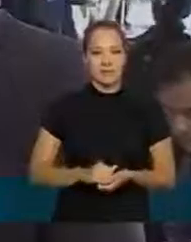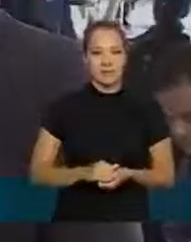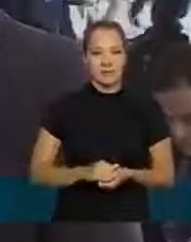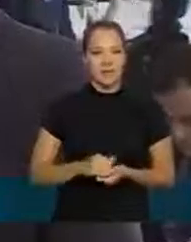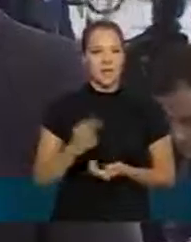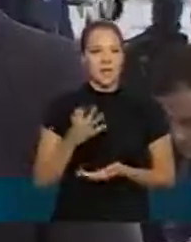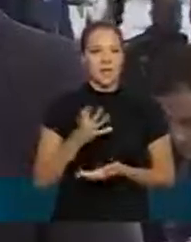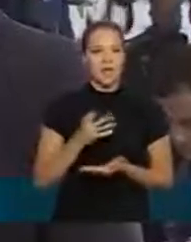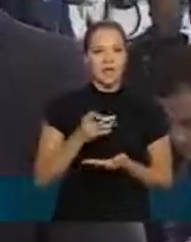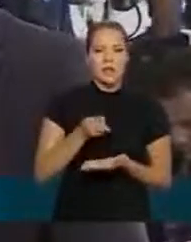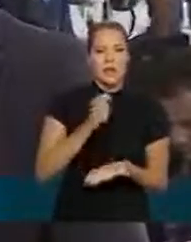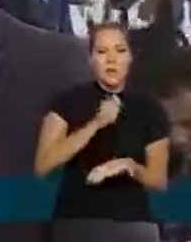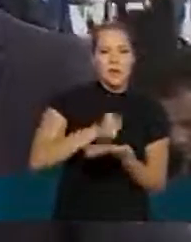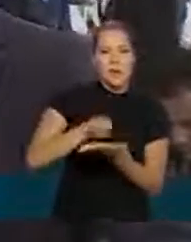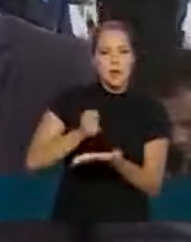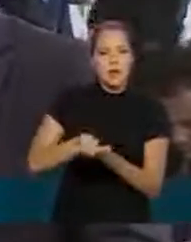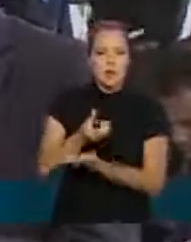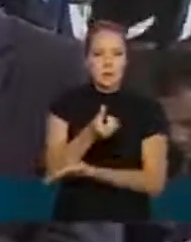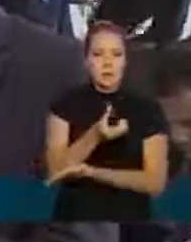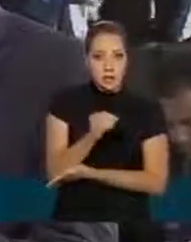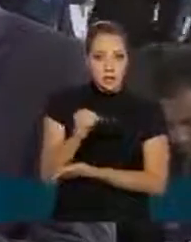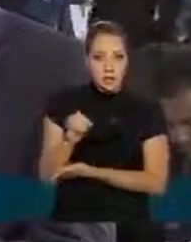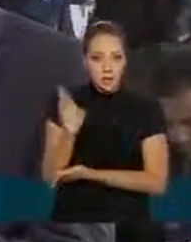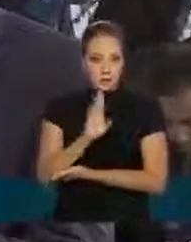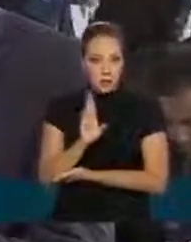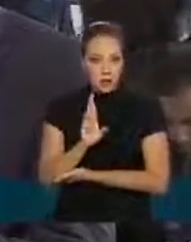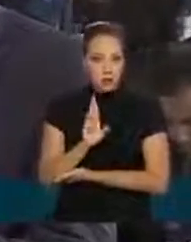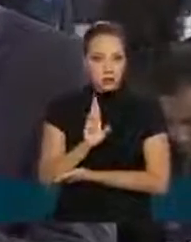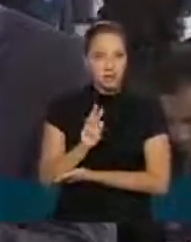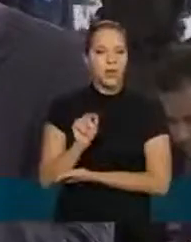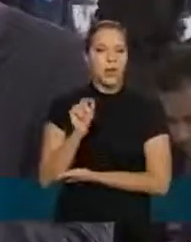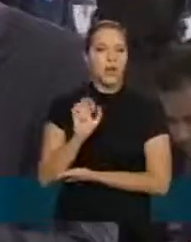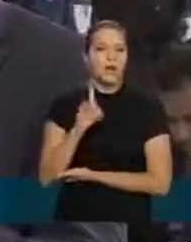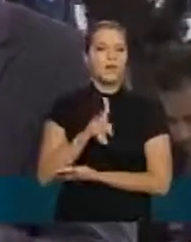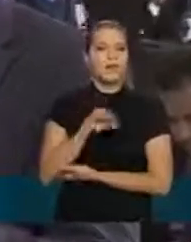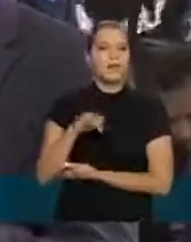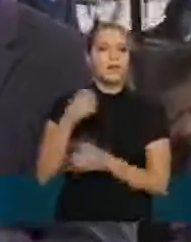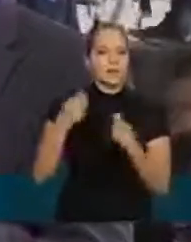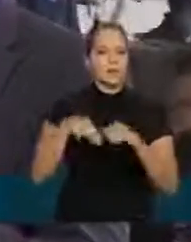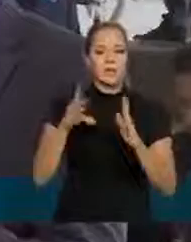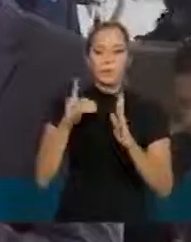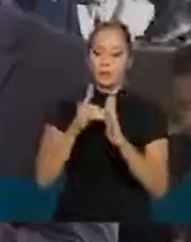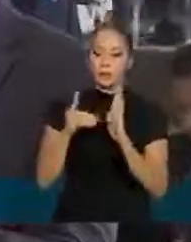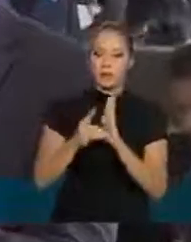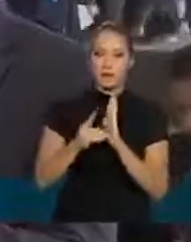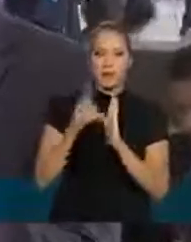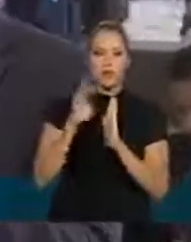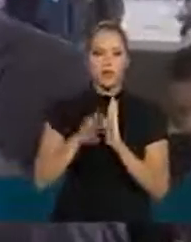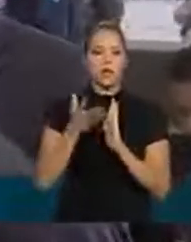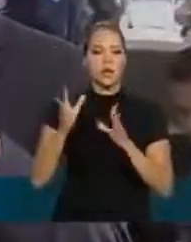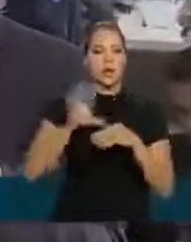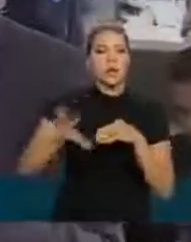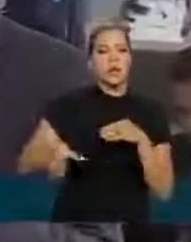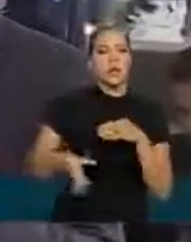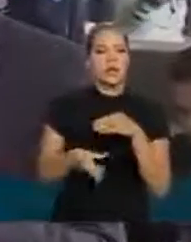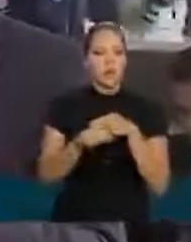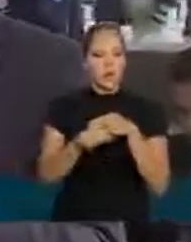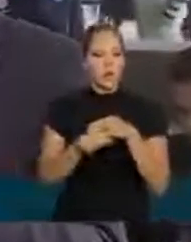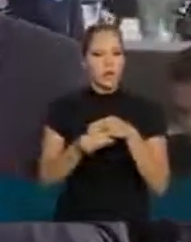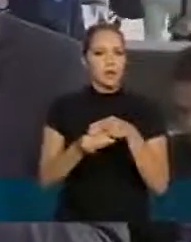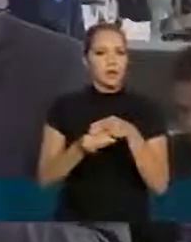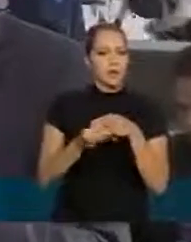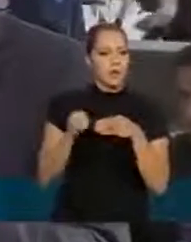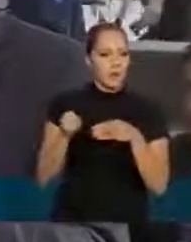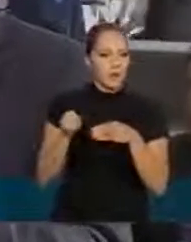esse pagamento de 600 reais o senhor disse que virá um decreto mas eu queria complementando com essa